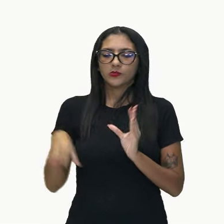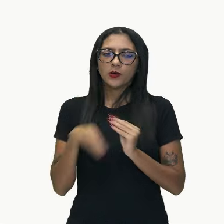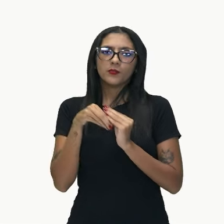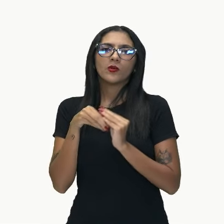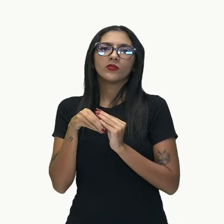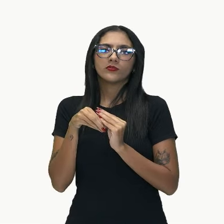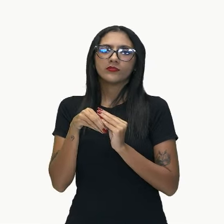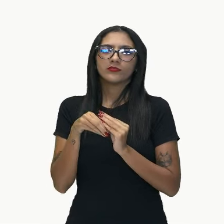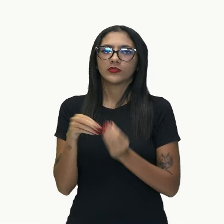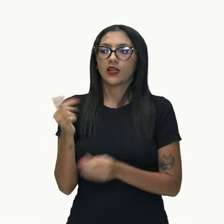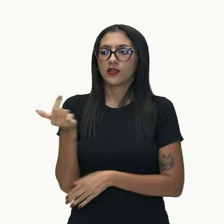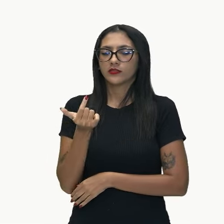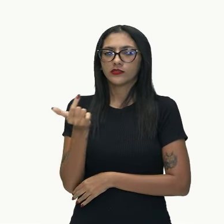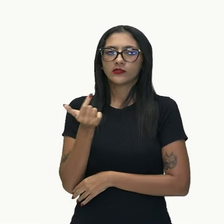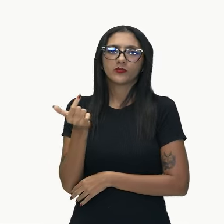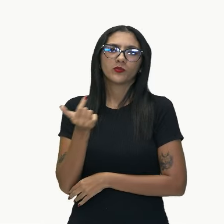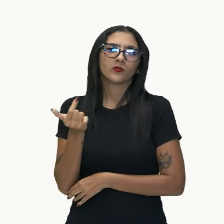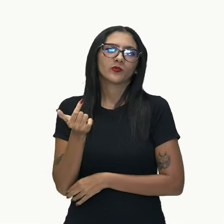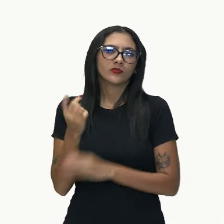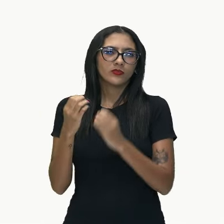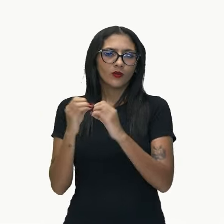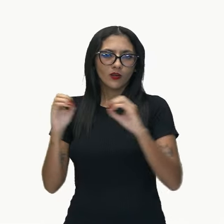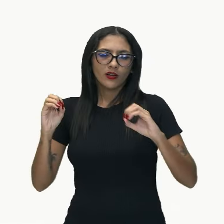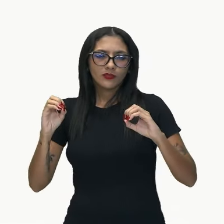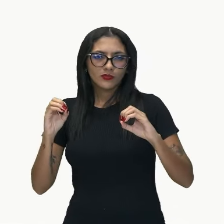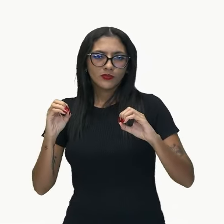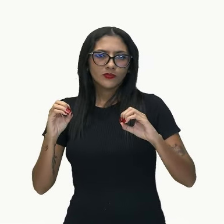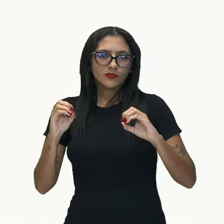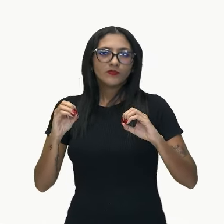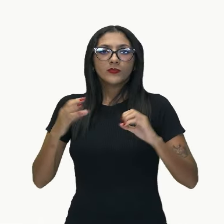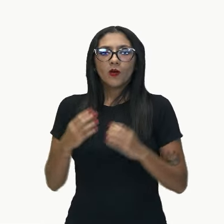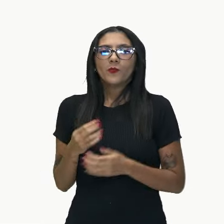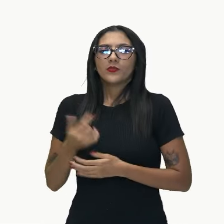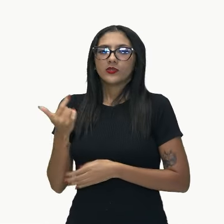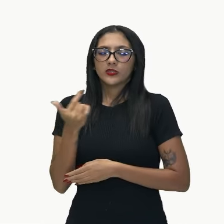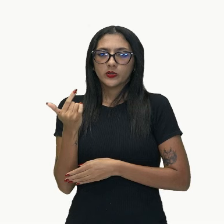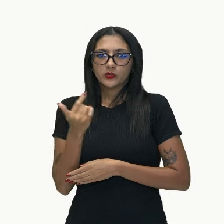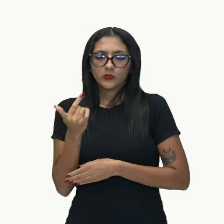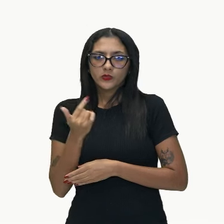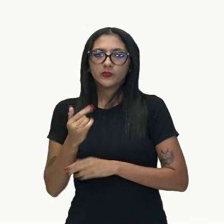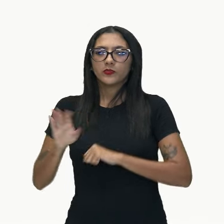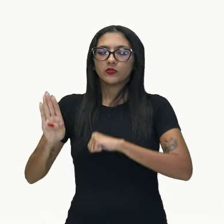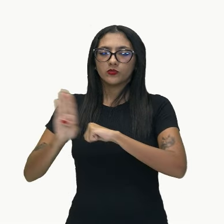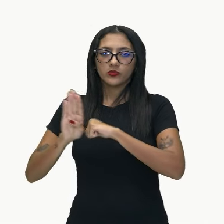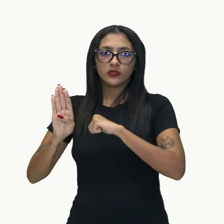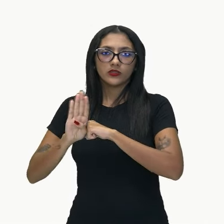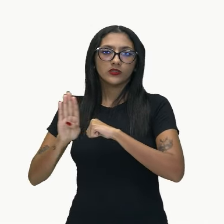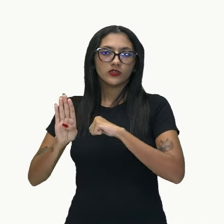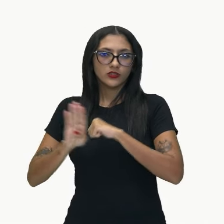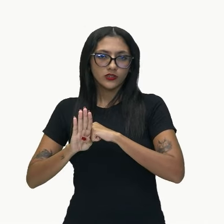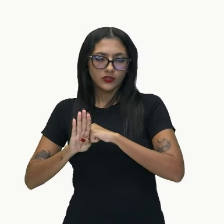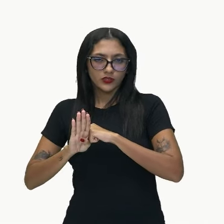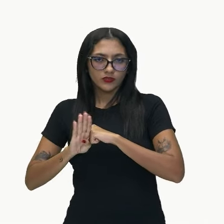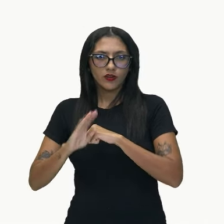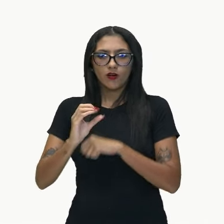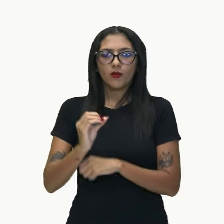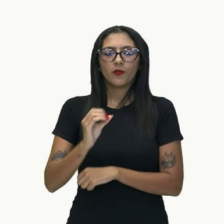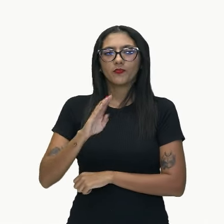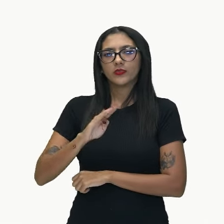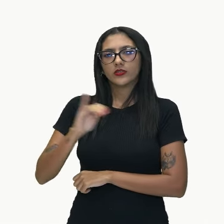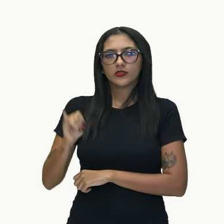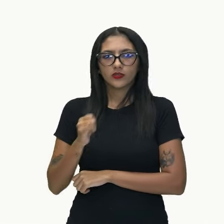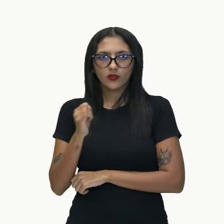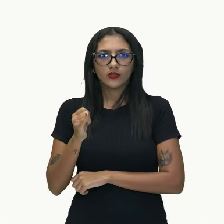oração subordinada. Então, essa minha oração subordinada é uma oração subordinada substantiva, objetiva,